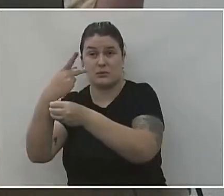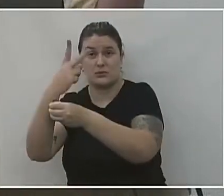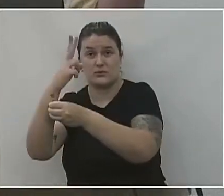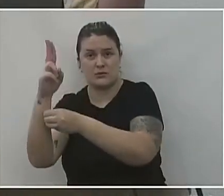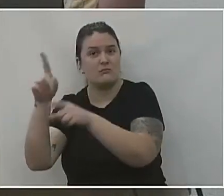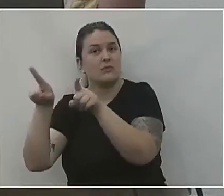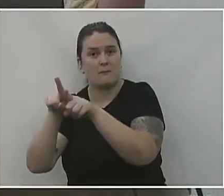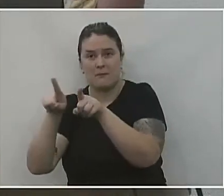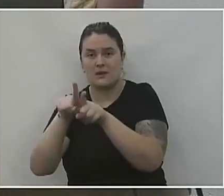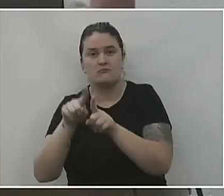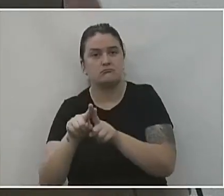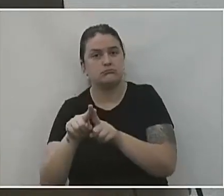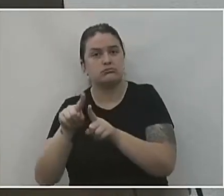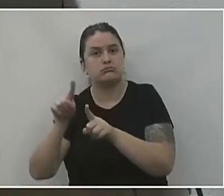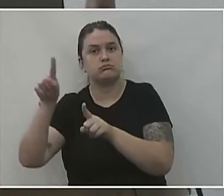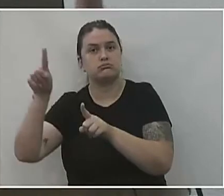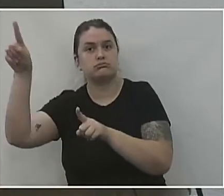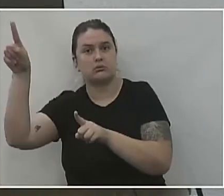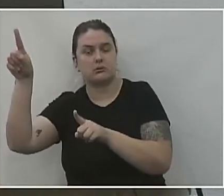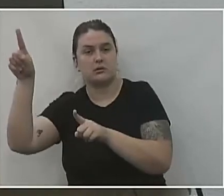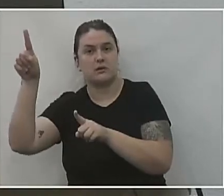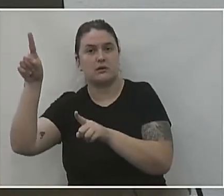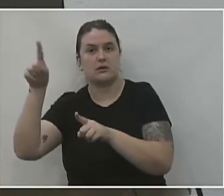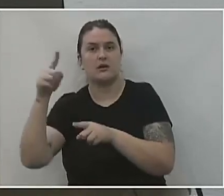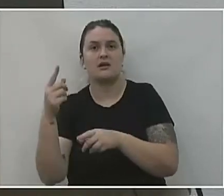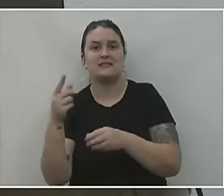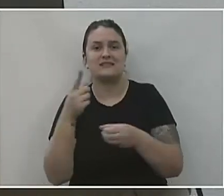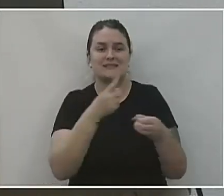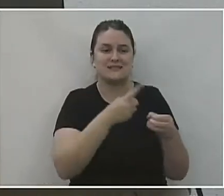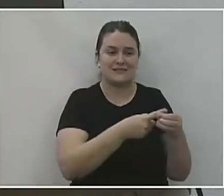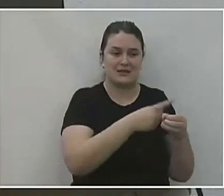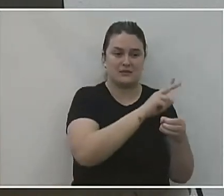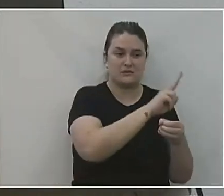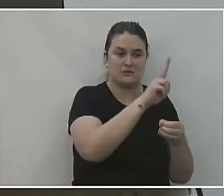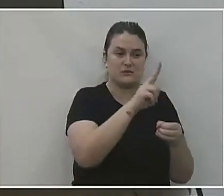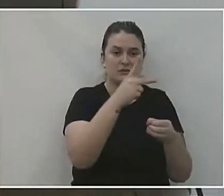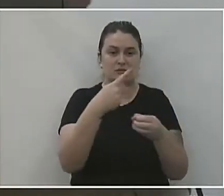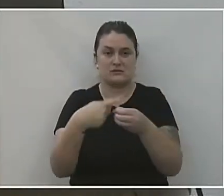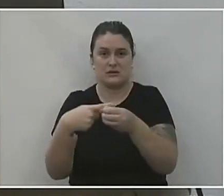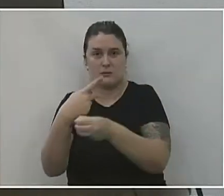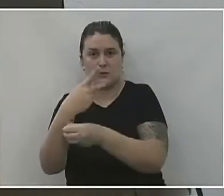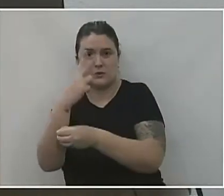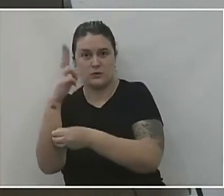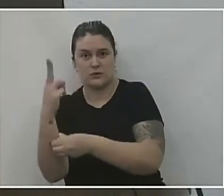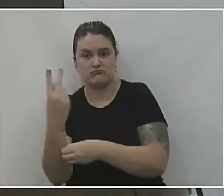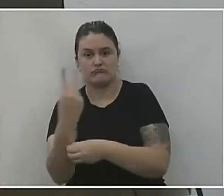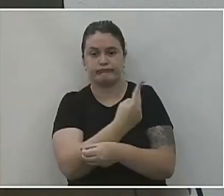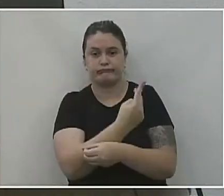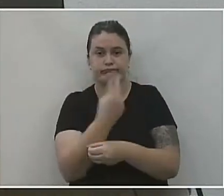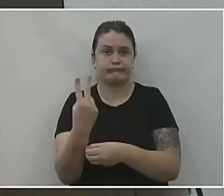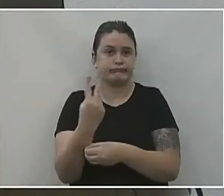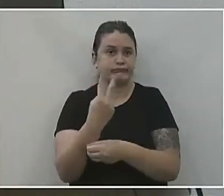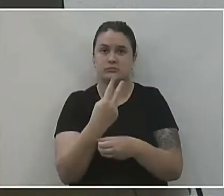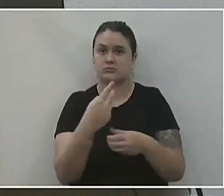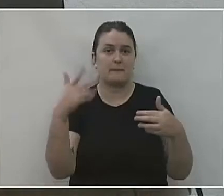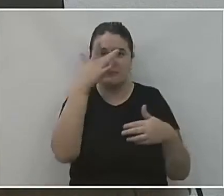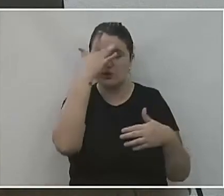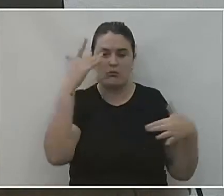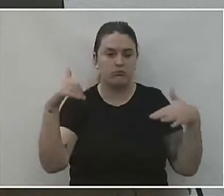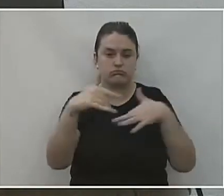demais os casos confirmados. E nós somos cidades irmãs. As pessoas estão circulando. Então,